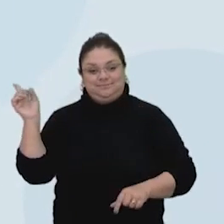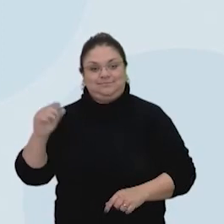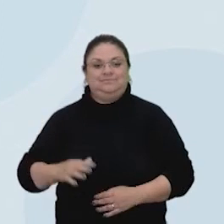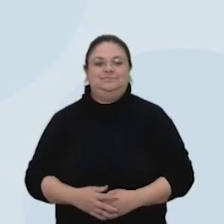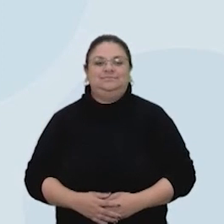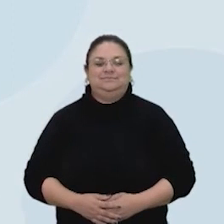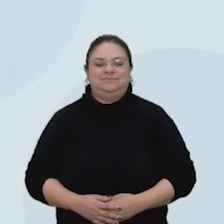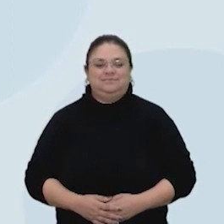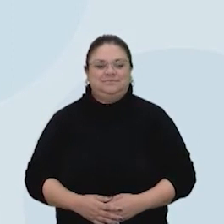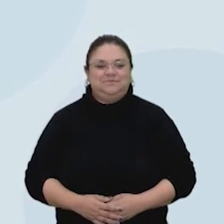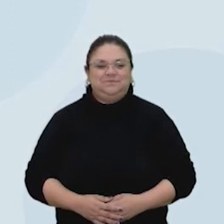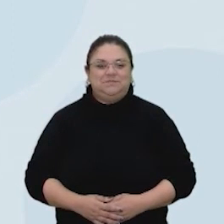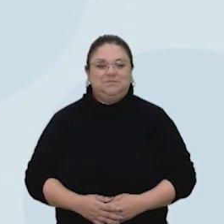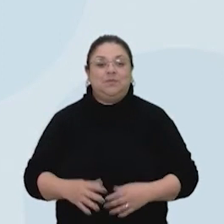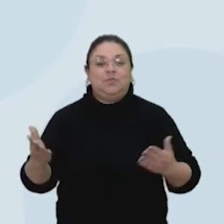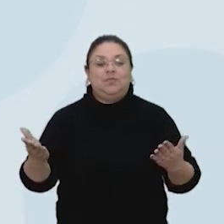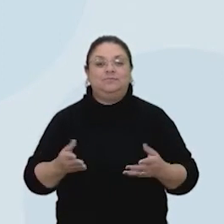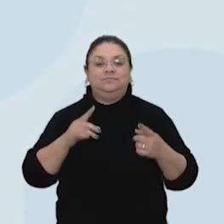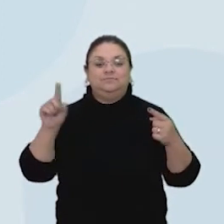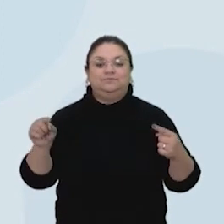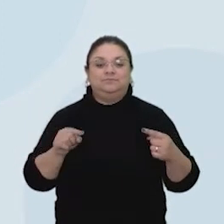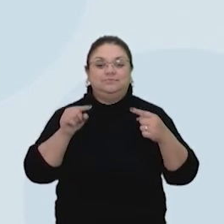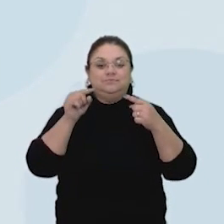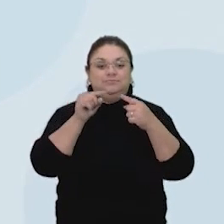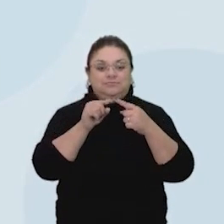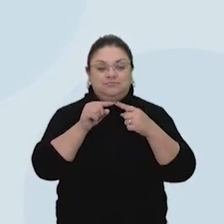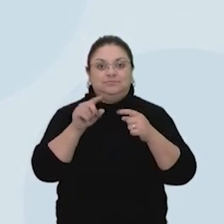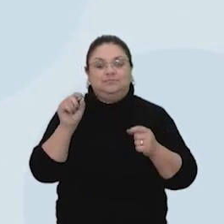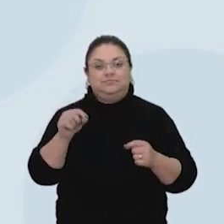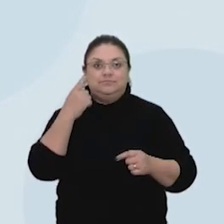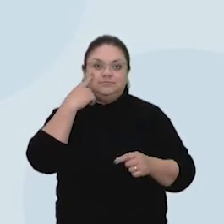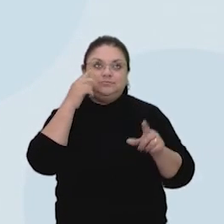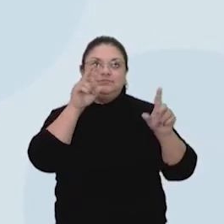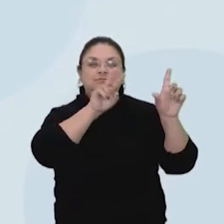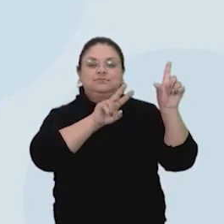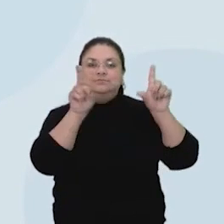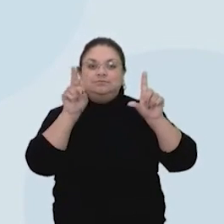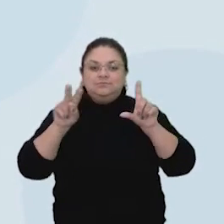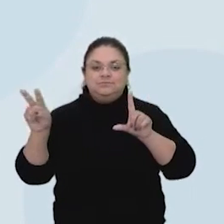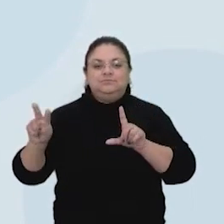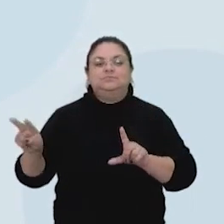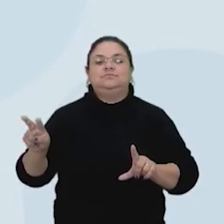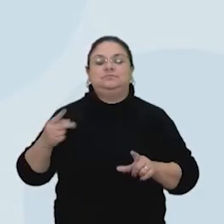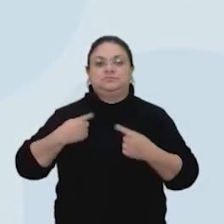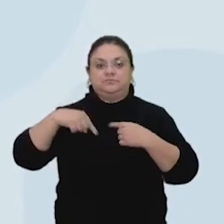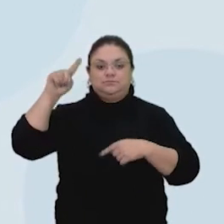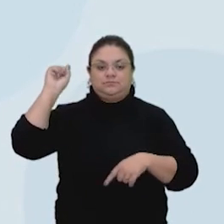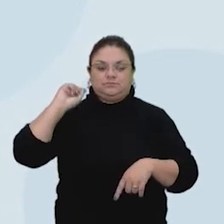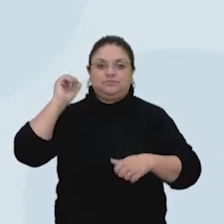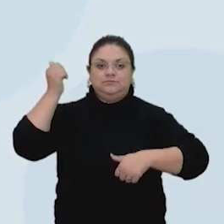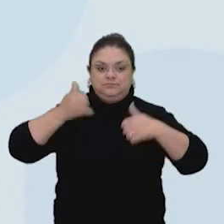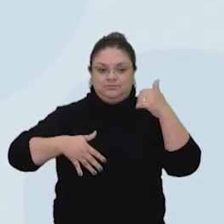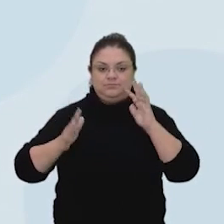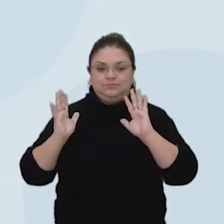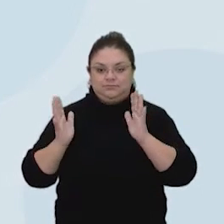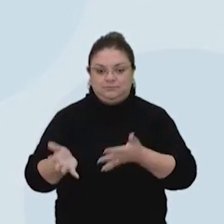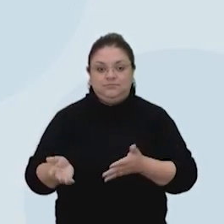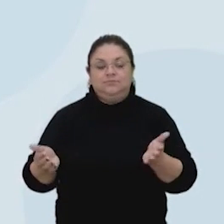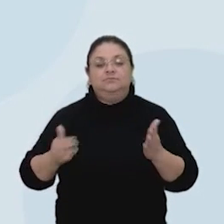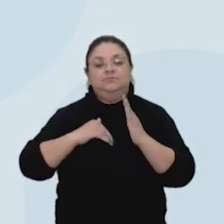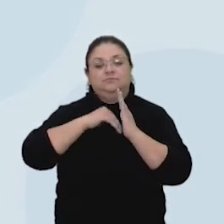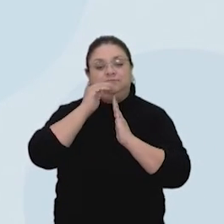o objetivo da nossa aula. Então, em continuidade, a leitura de imagens que a gente fez ontem, na aula anterior, iremos tratá-la agora no campo